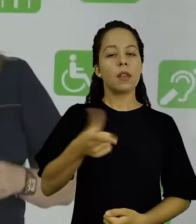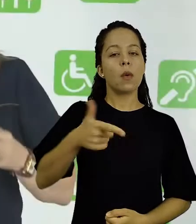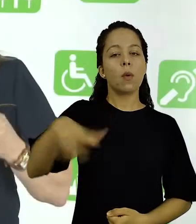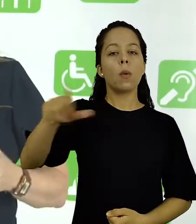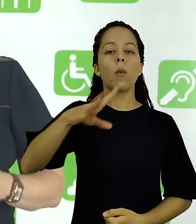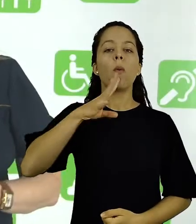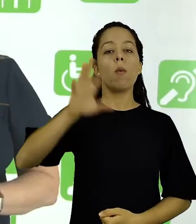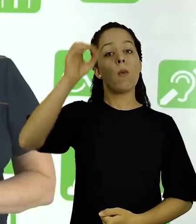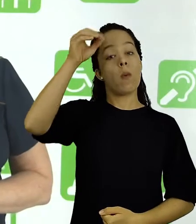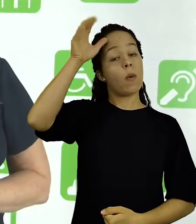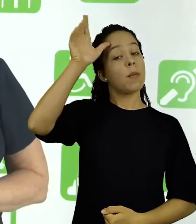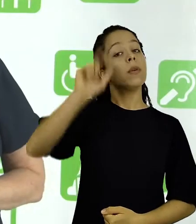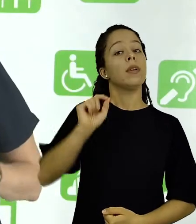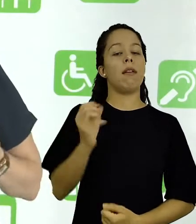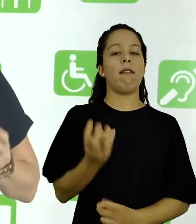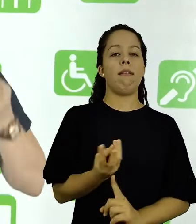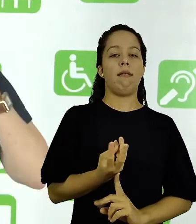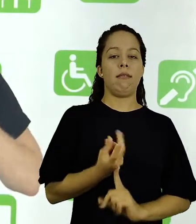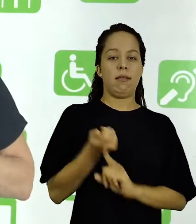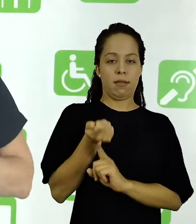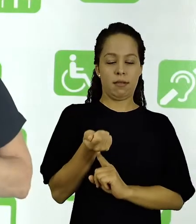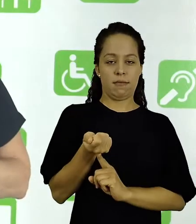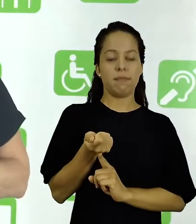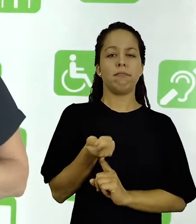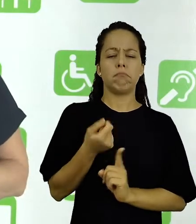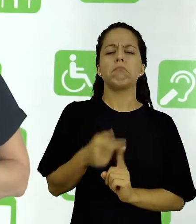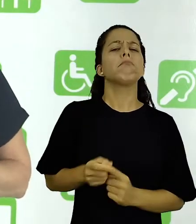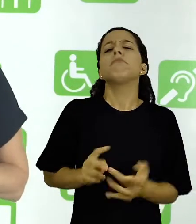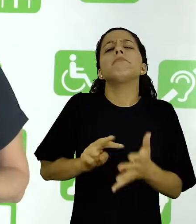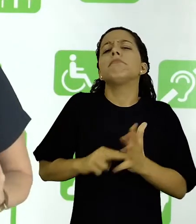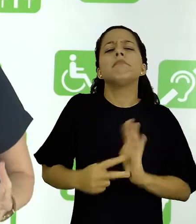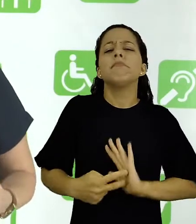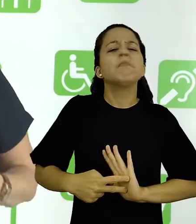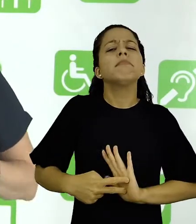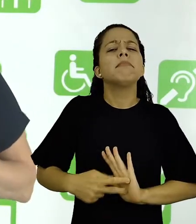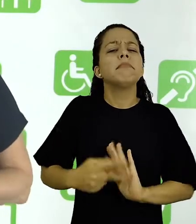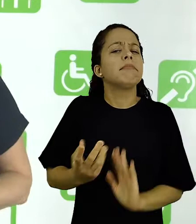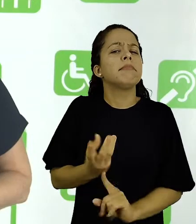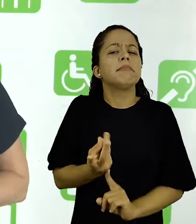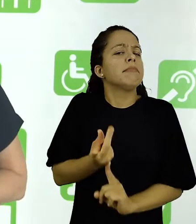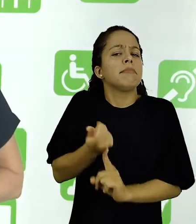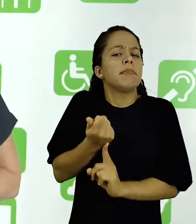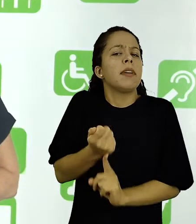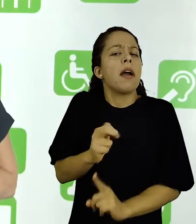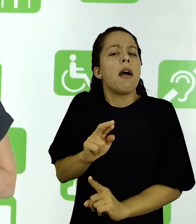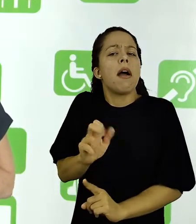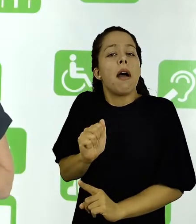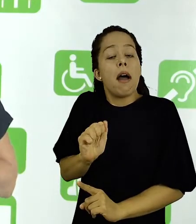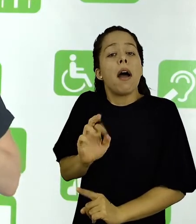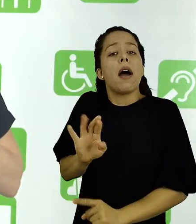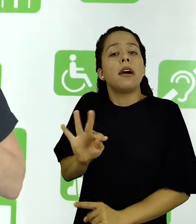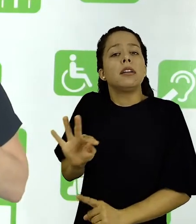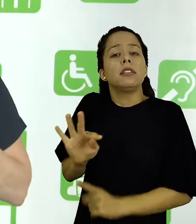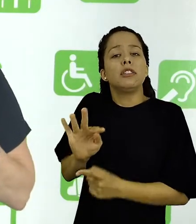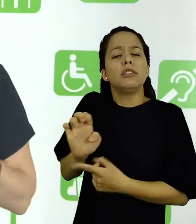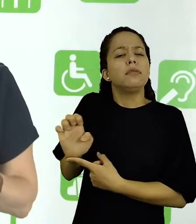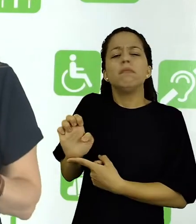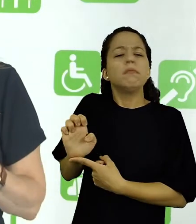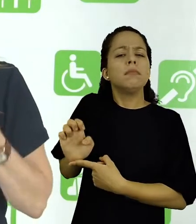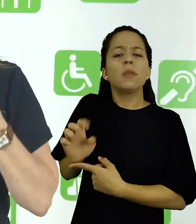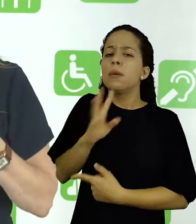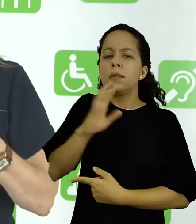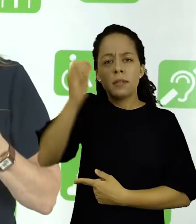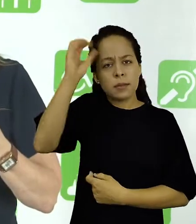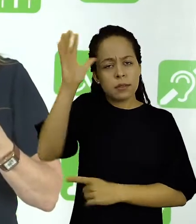O outro conhecimento é o conhecimento artístico. De que se trata, de que se refere esse conhecimento artístico? Se refere a